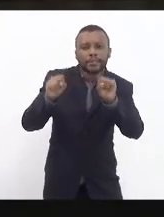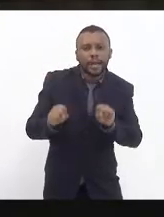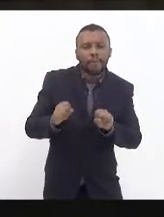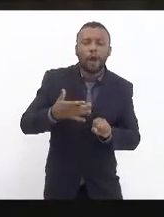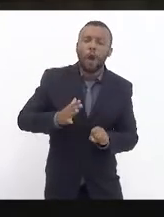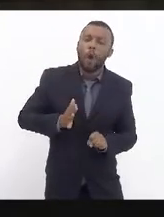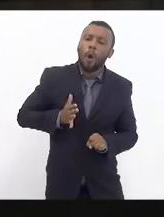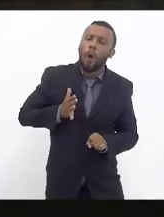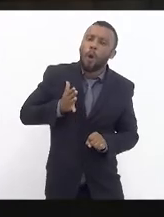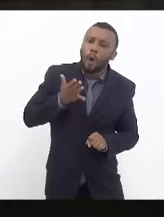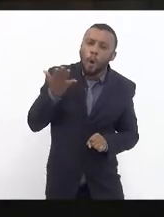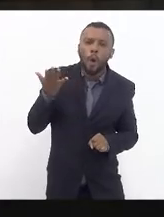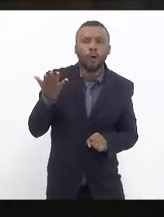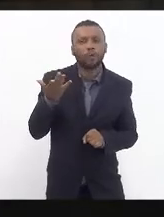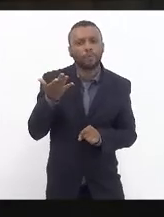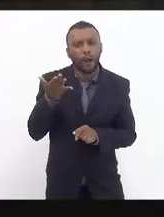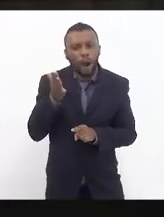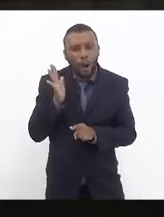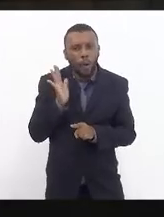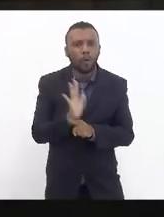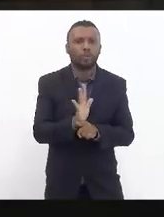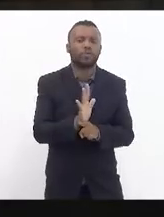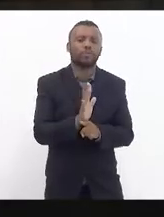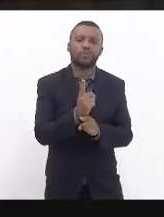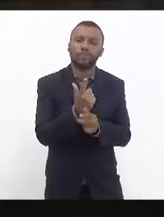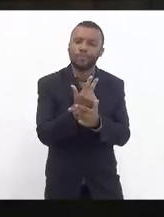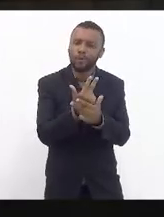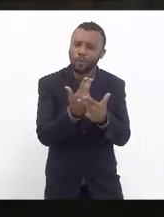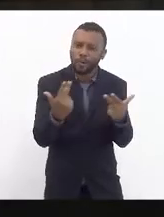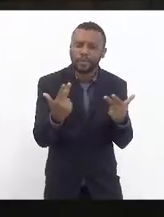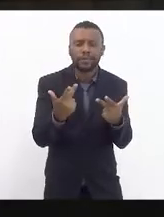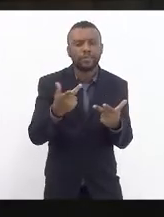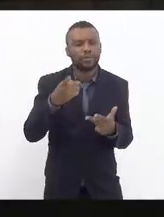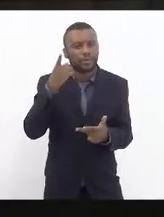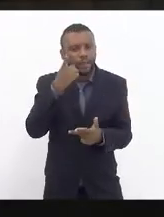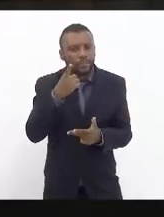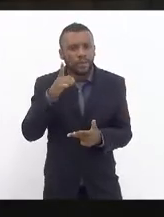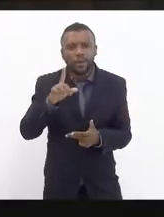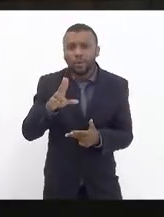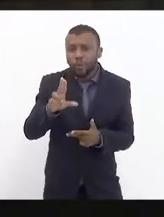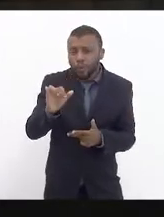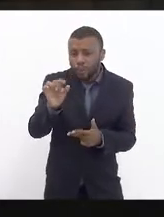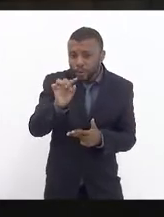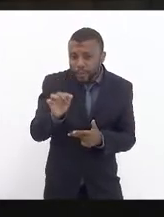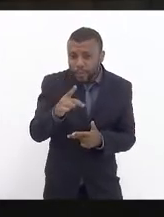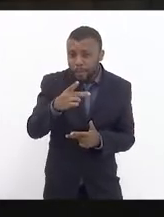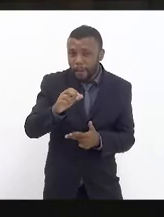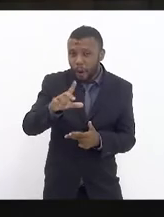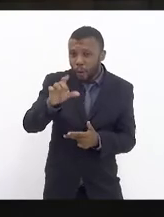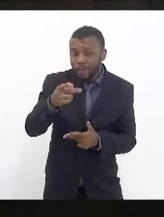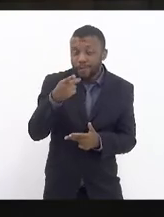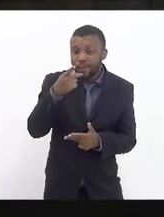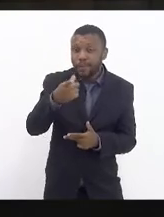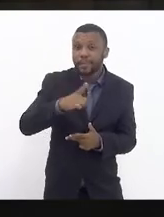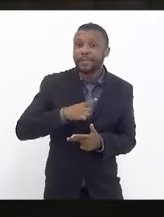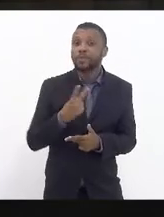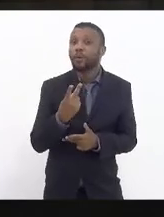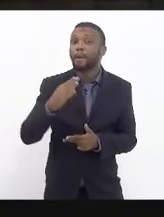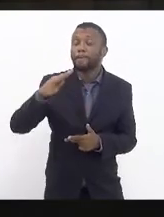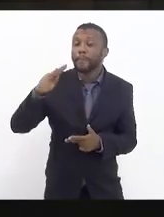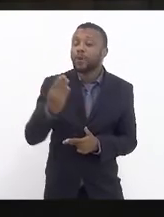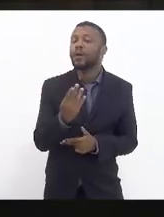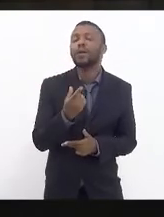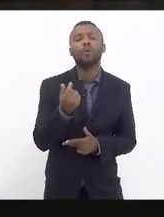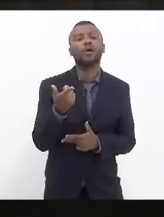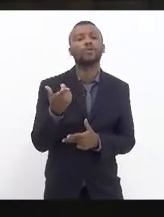porque uma das coisas que o deputado dos Paulo falou que acho que é importantíssima tem dois bilhões e quanto em caixa?